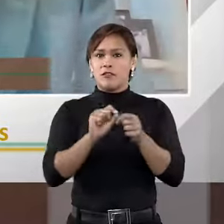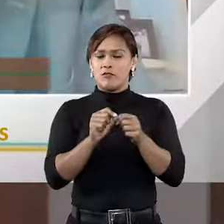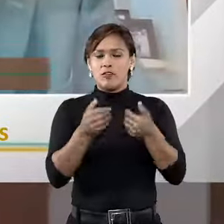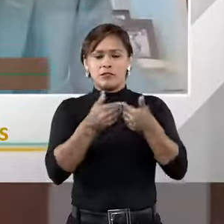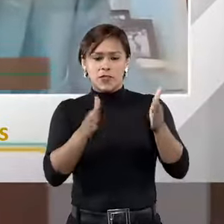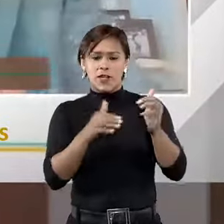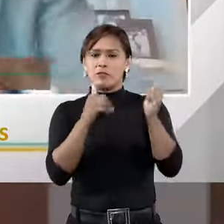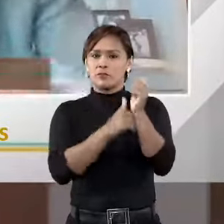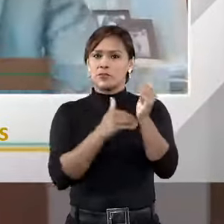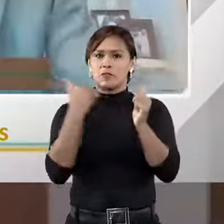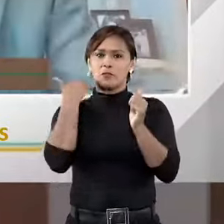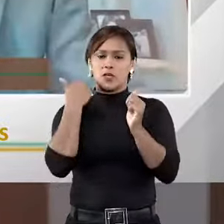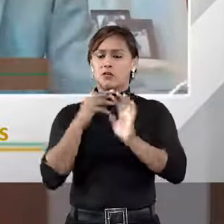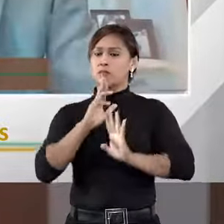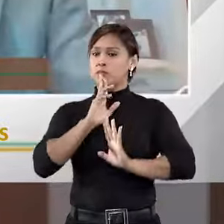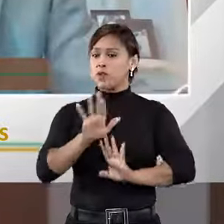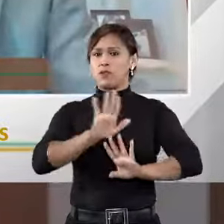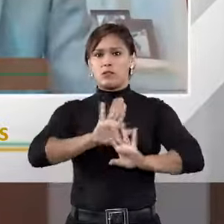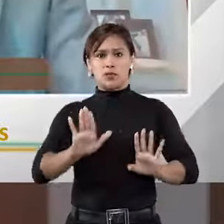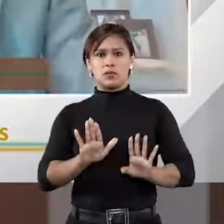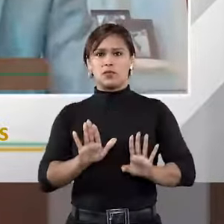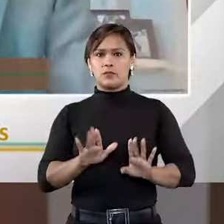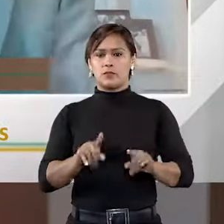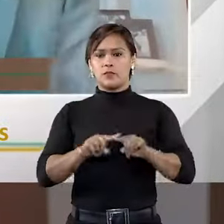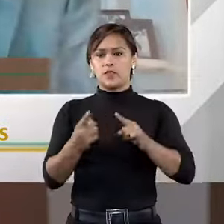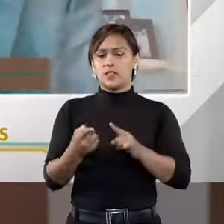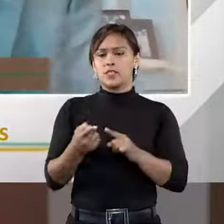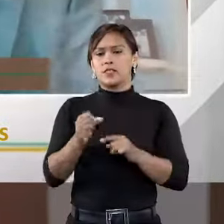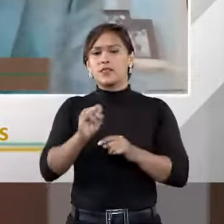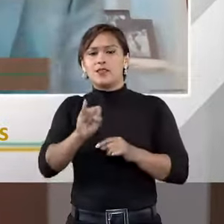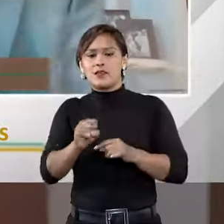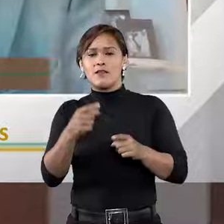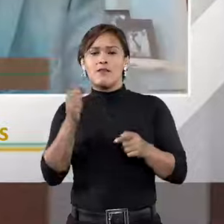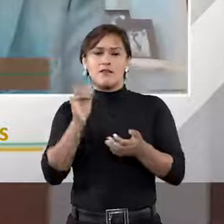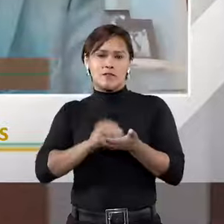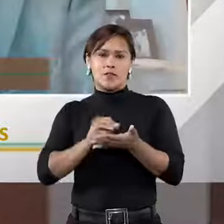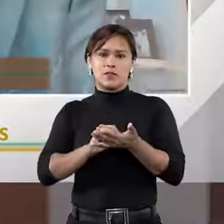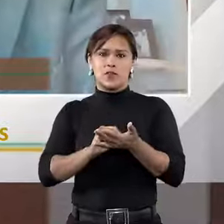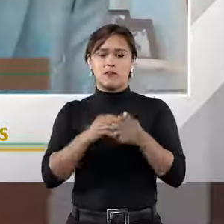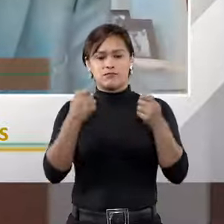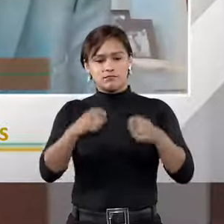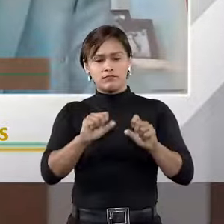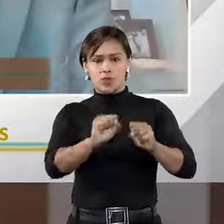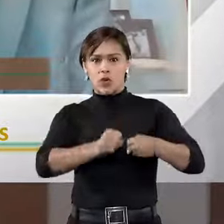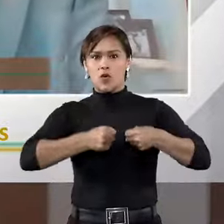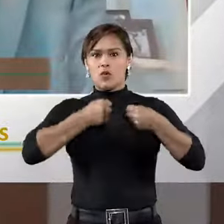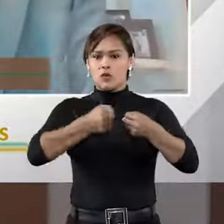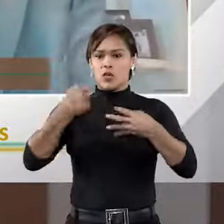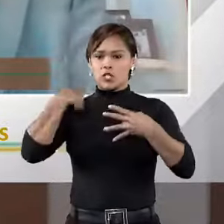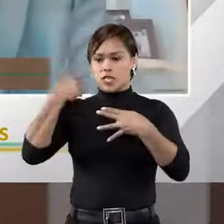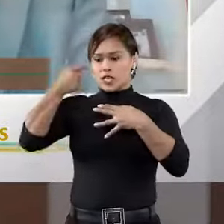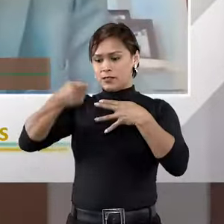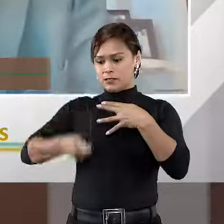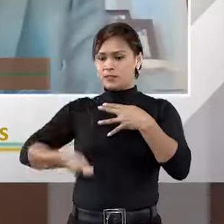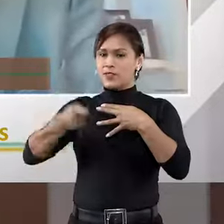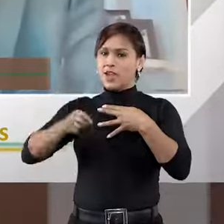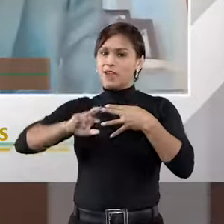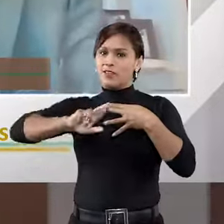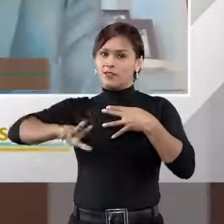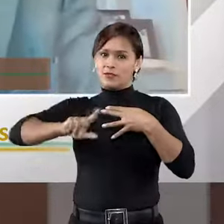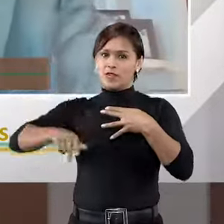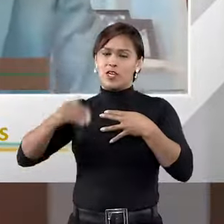abre o seu sigilo, e está resolvido ali mesmo na arbitragem. Se não abrir, vai precisar do uso da força, que é uma determinação para a instituição